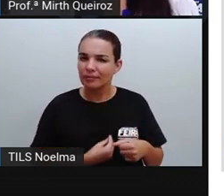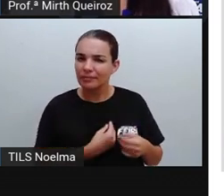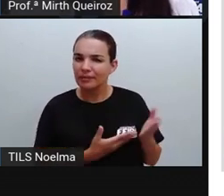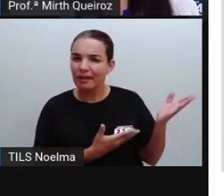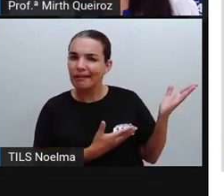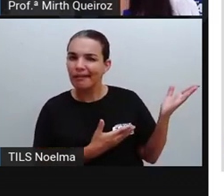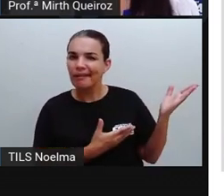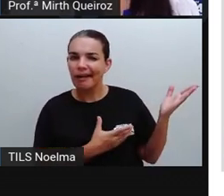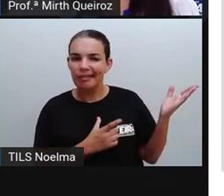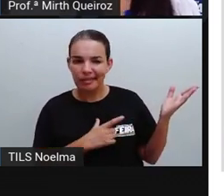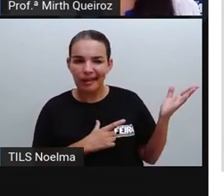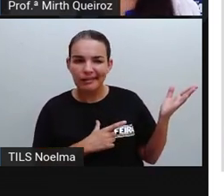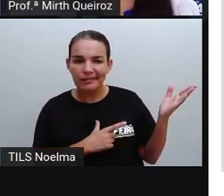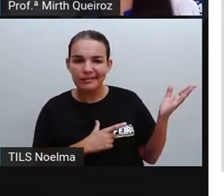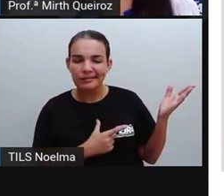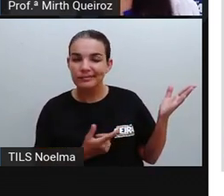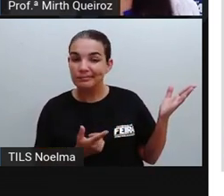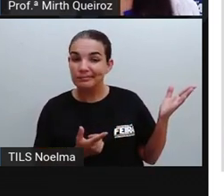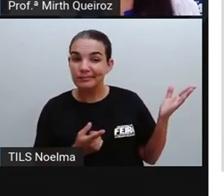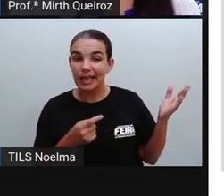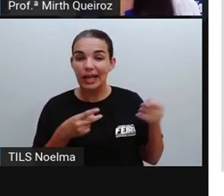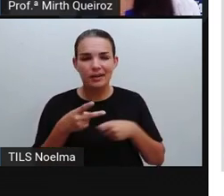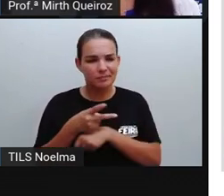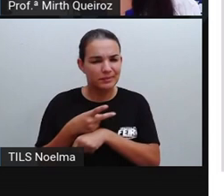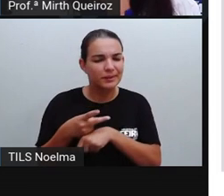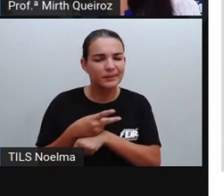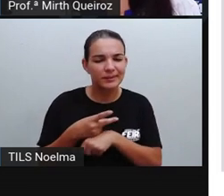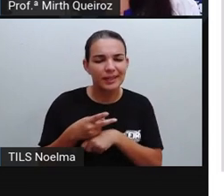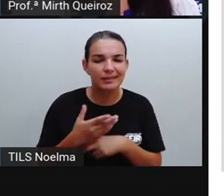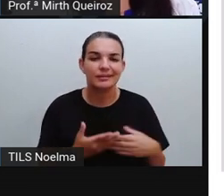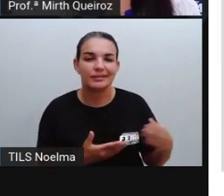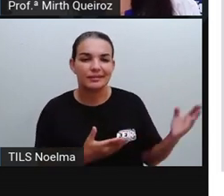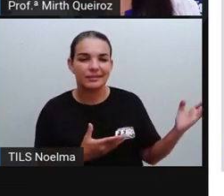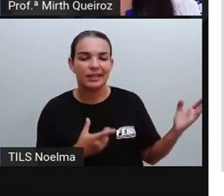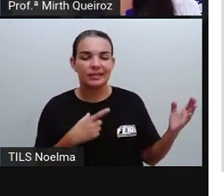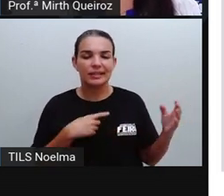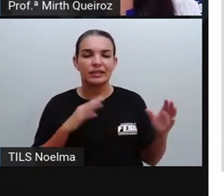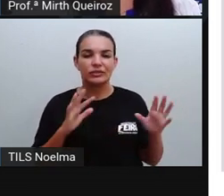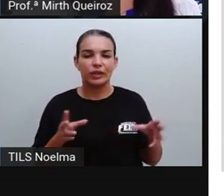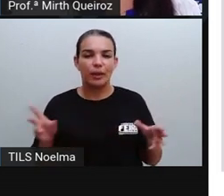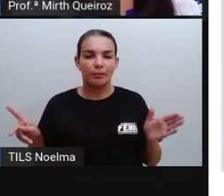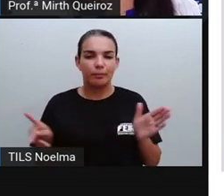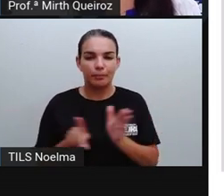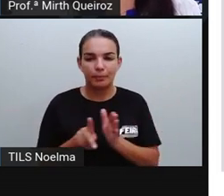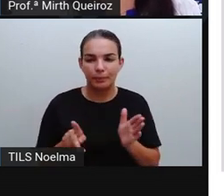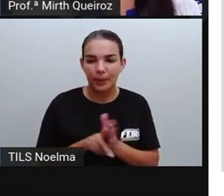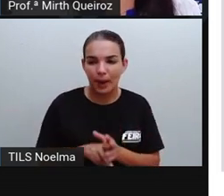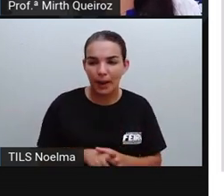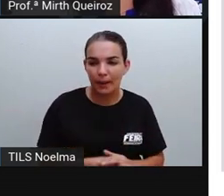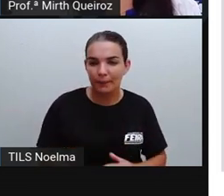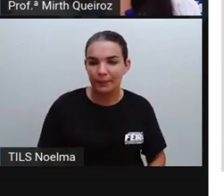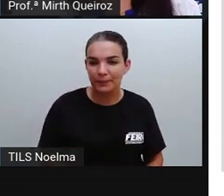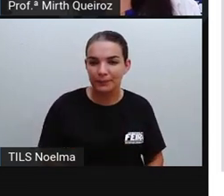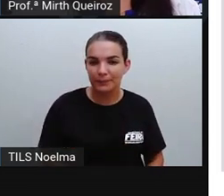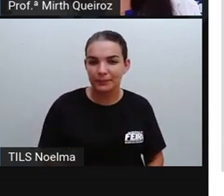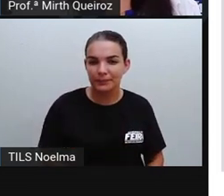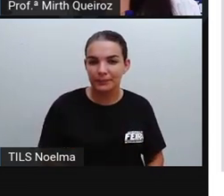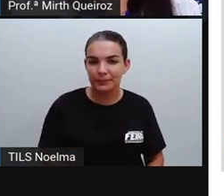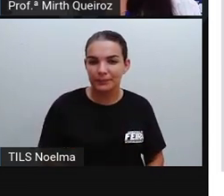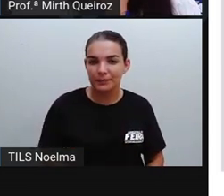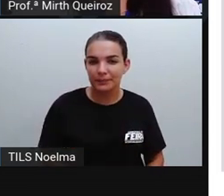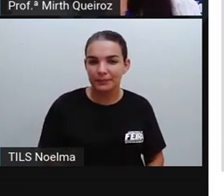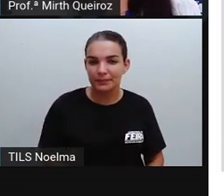o bairro de vocês está aqui nesse meio aqui, de notificações de chikungunya?